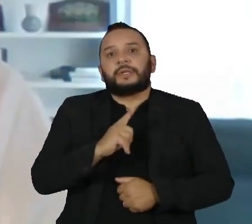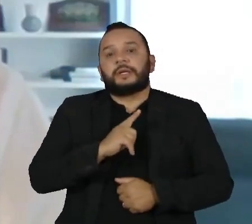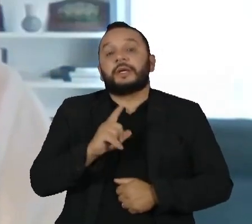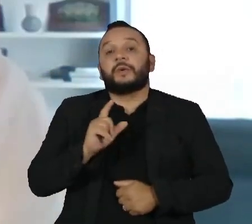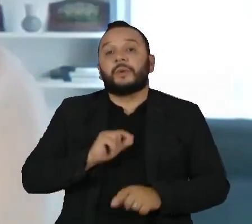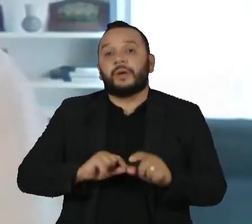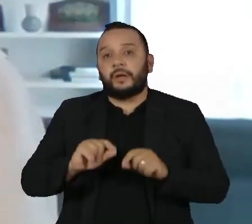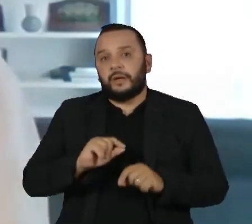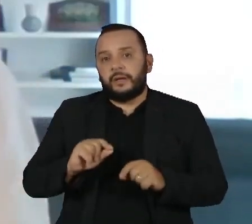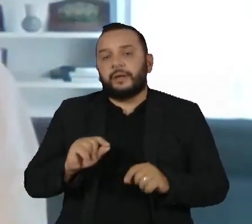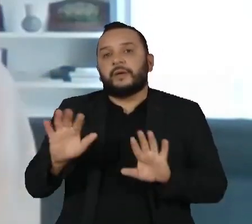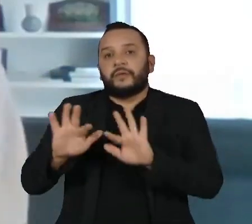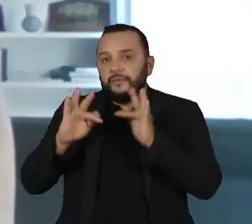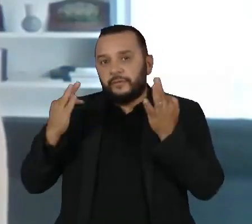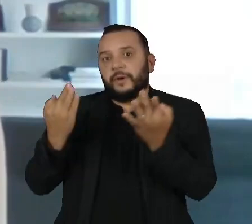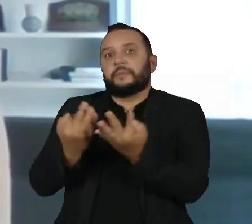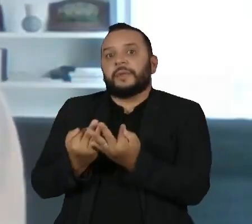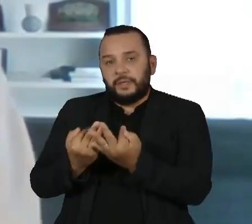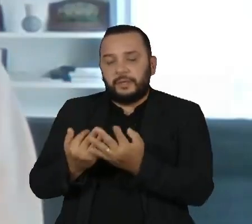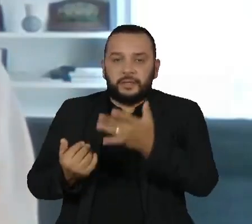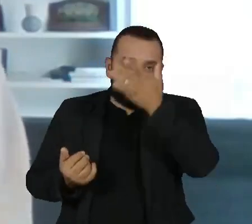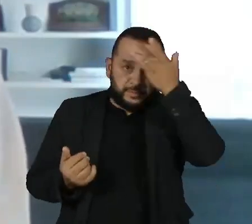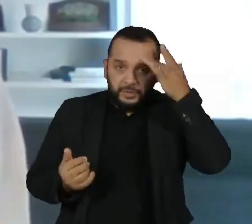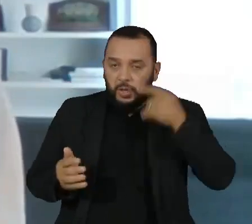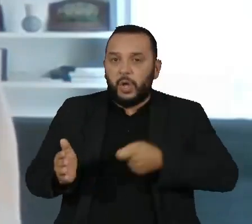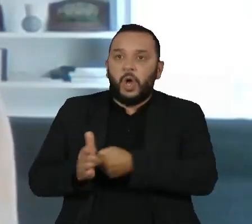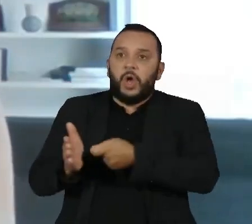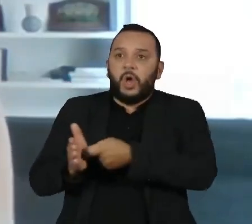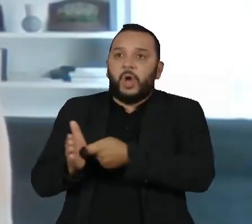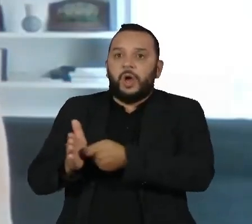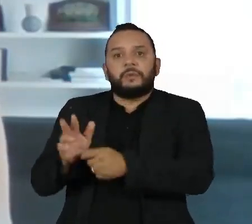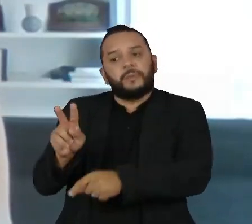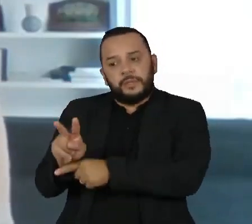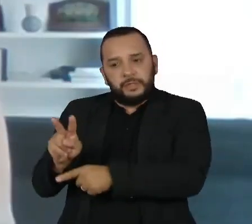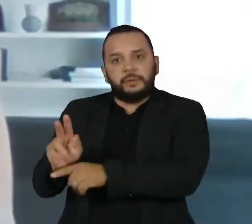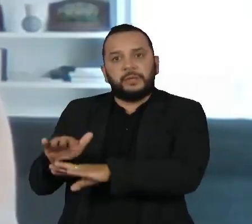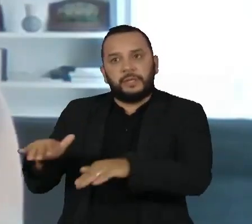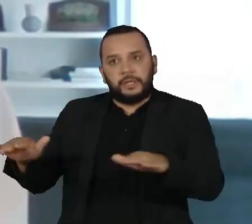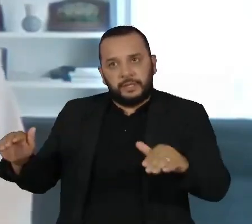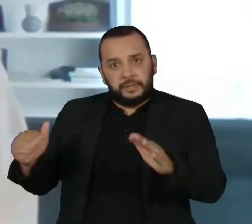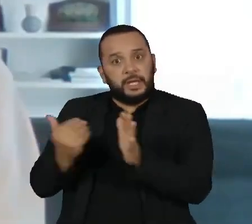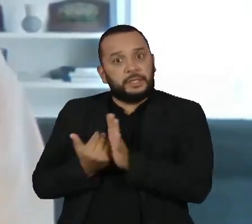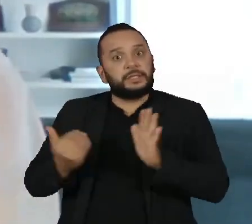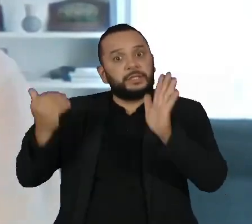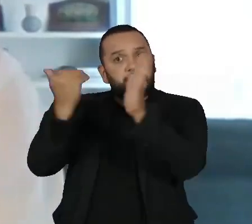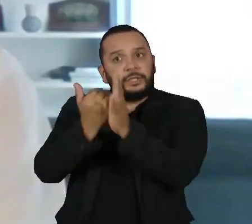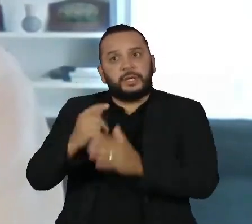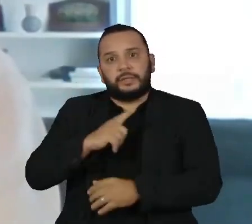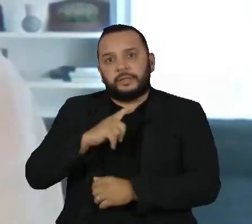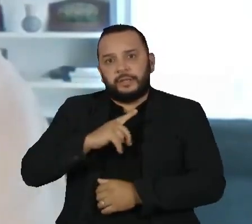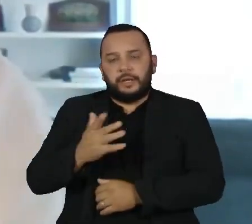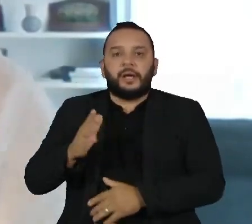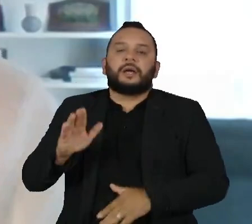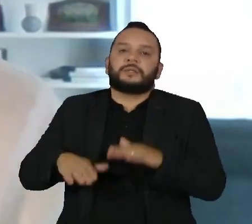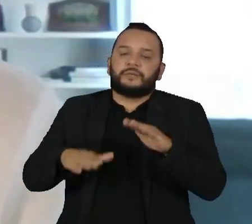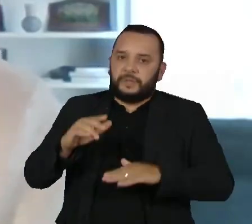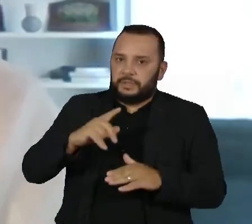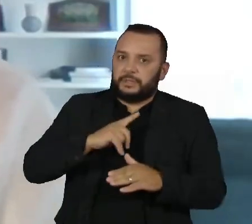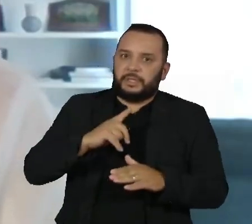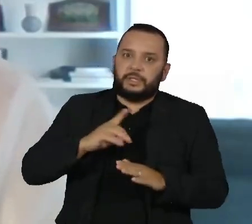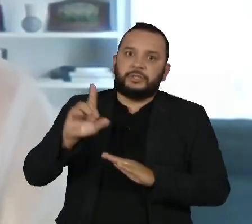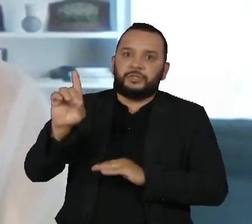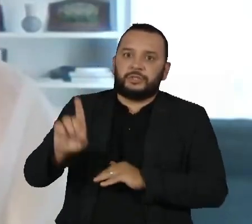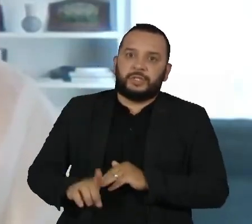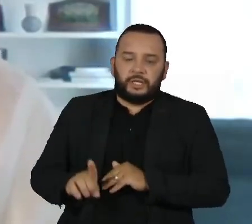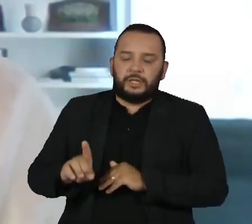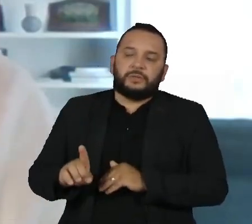famílias são excessivamente cobradas pela proteção das crianças, né? Então, quando a gente vê situações de violação dos direitos da